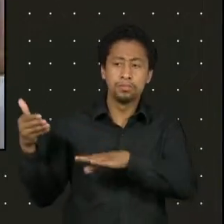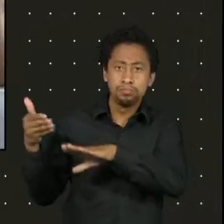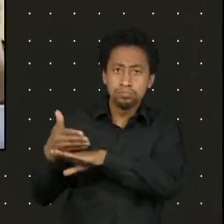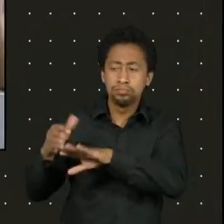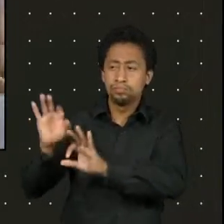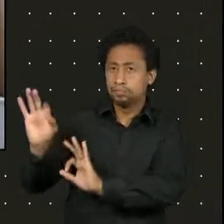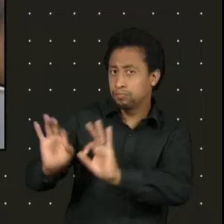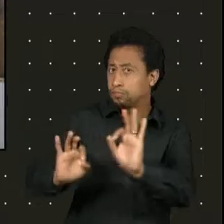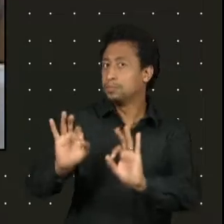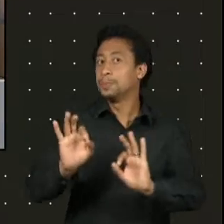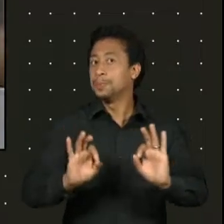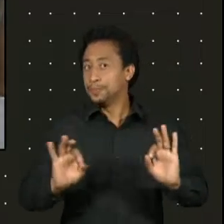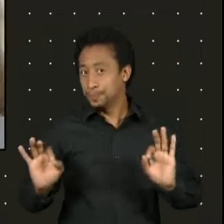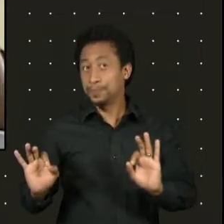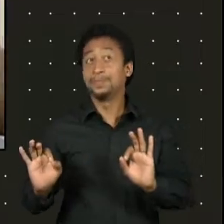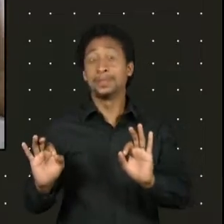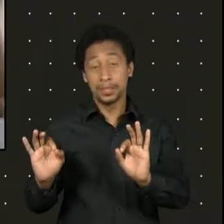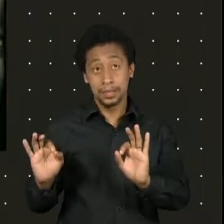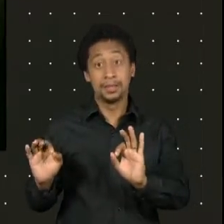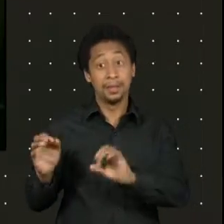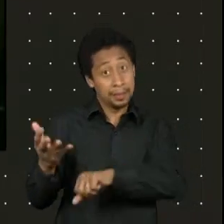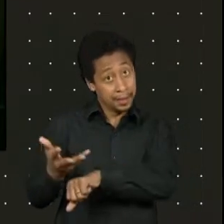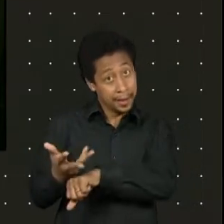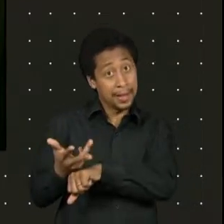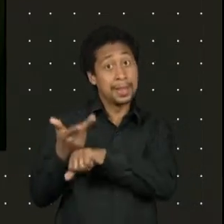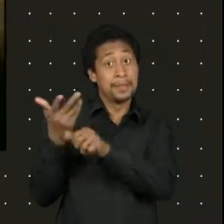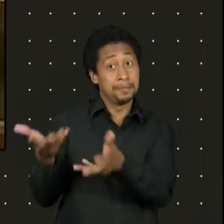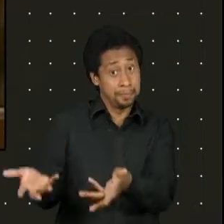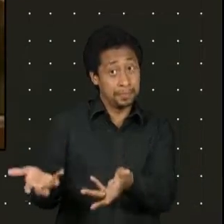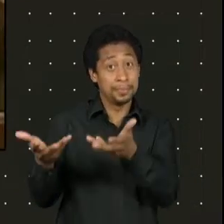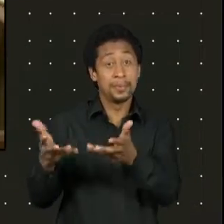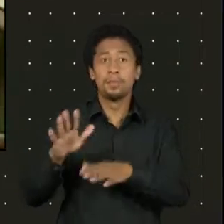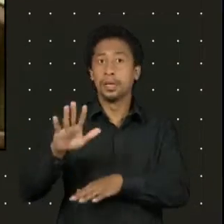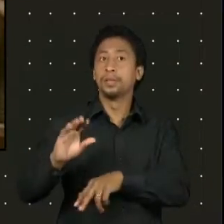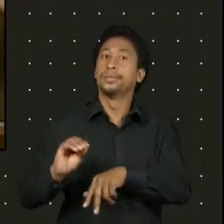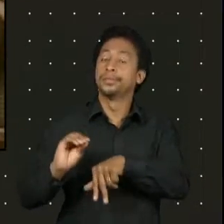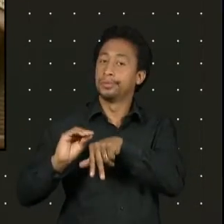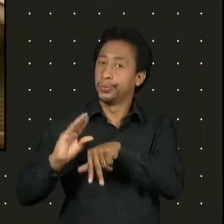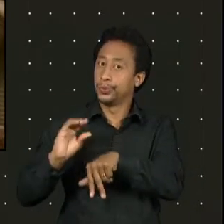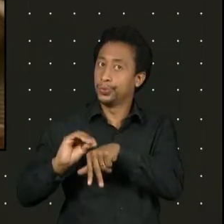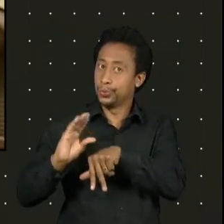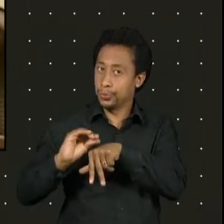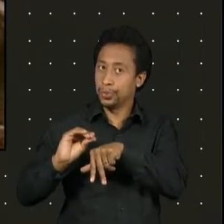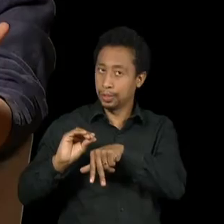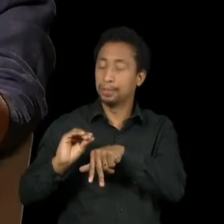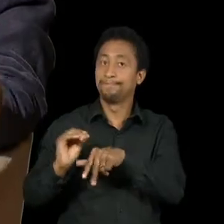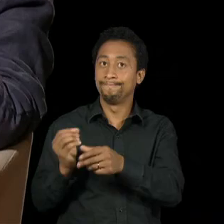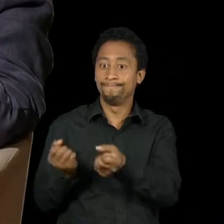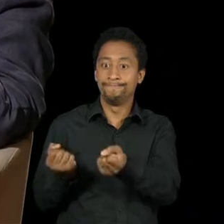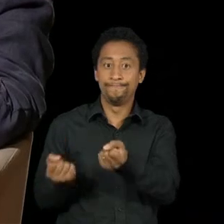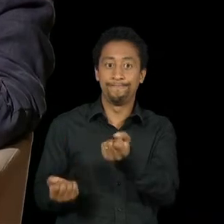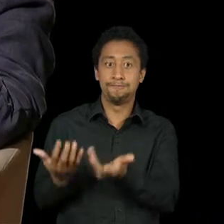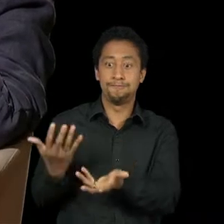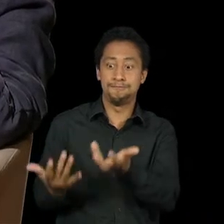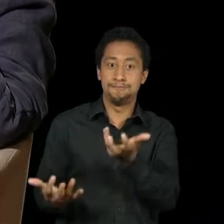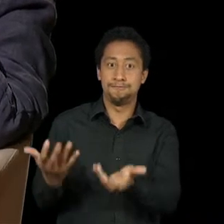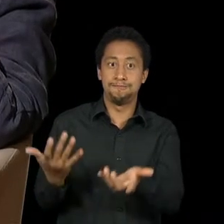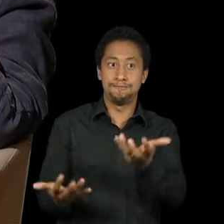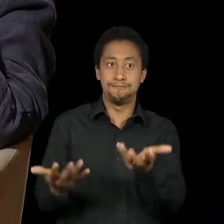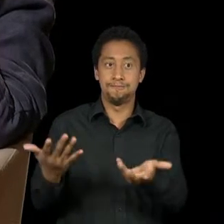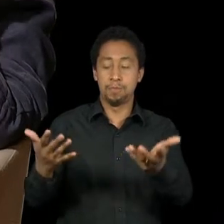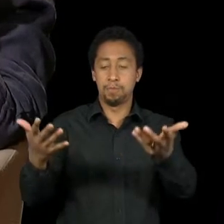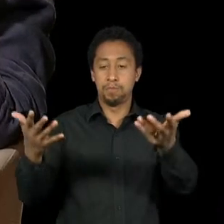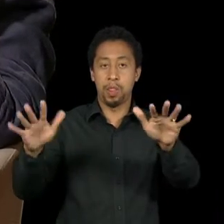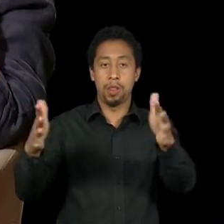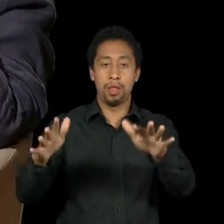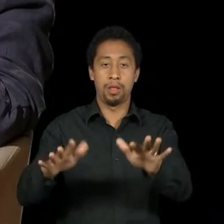incrível. E a TV Cultura, infelizmente, pegou fogo. Muita coisa linda foi embora. E eu